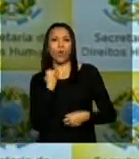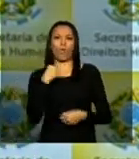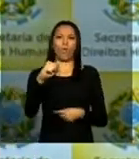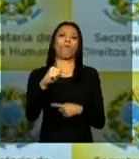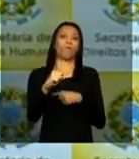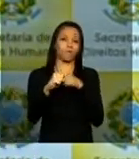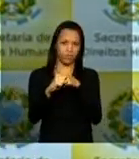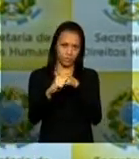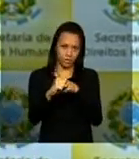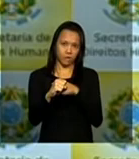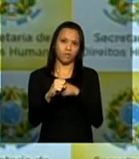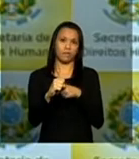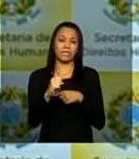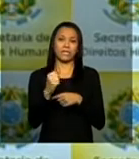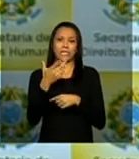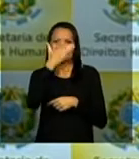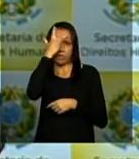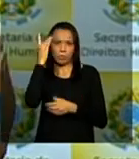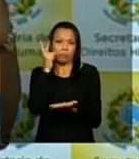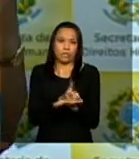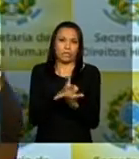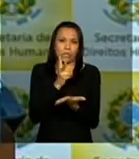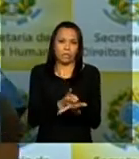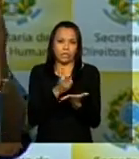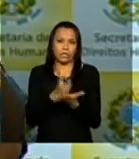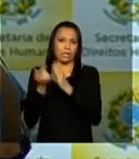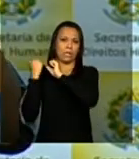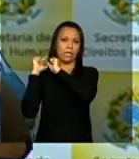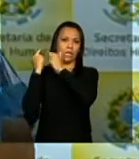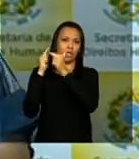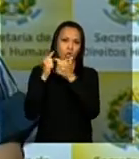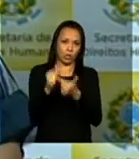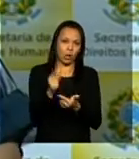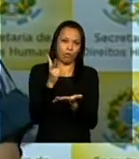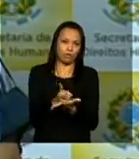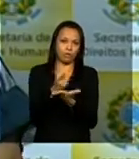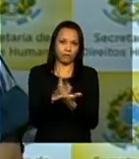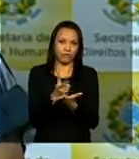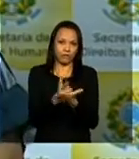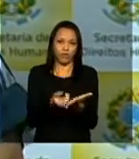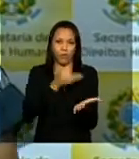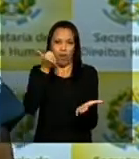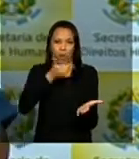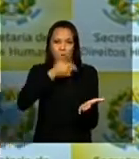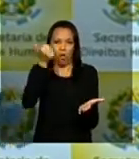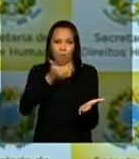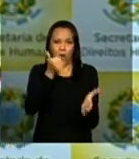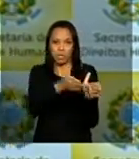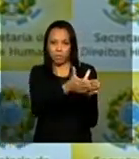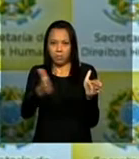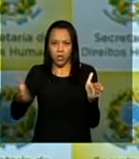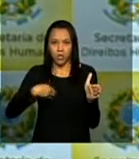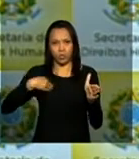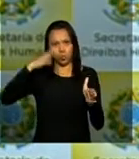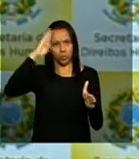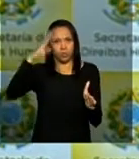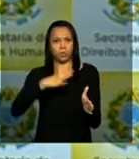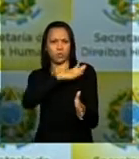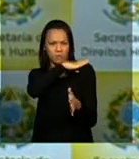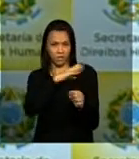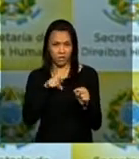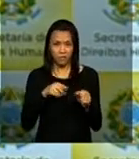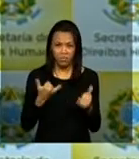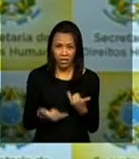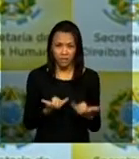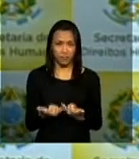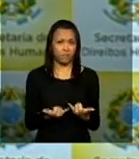do conservadorismo que todas e todos nós temos observado não está para brincadeira